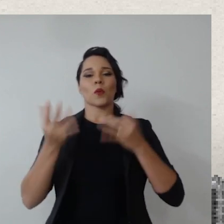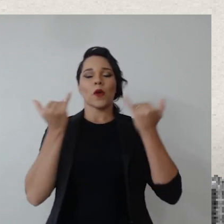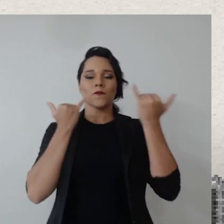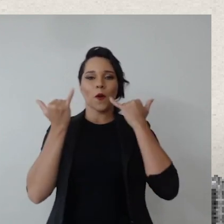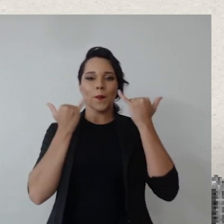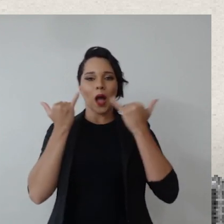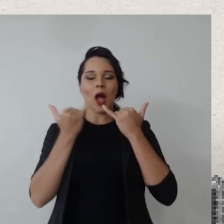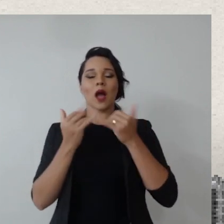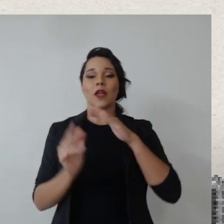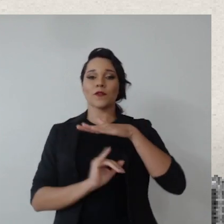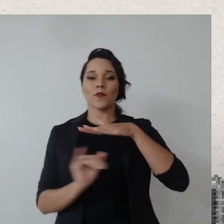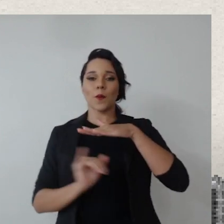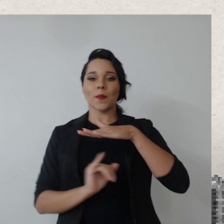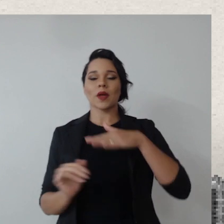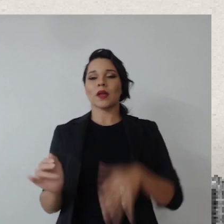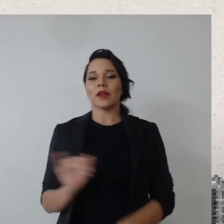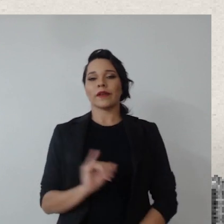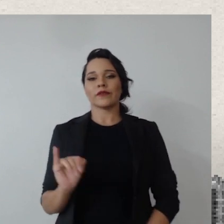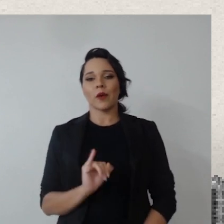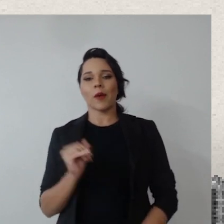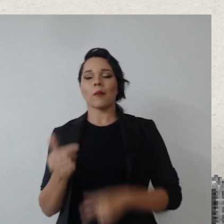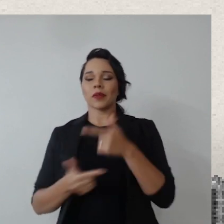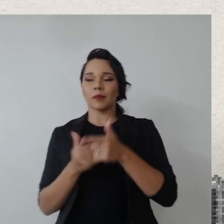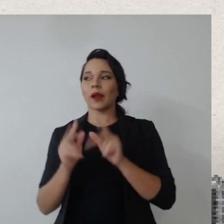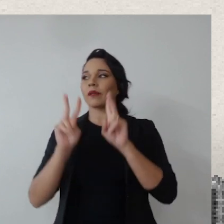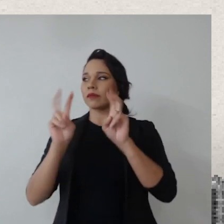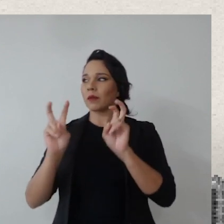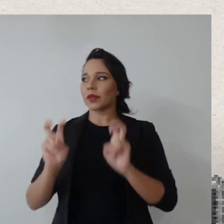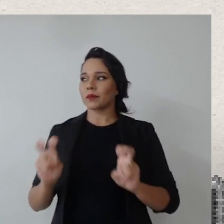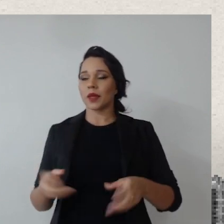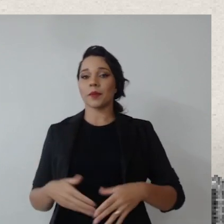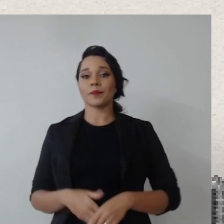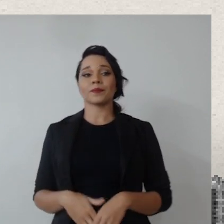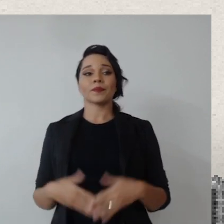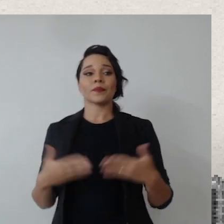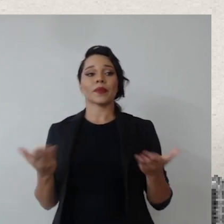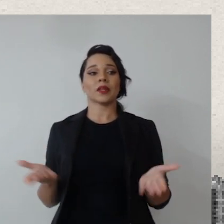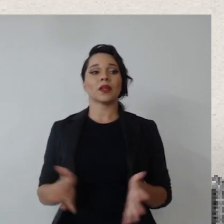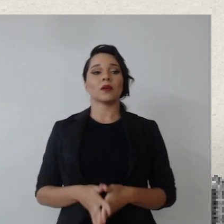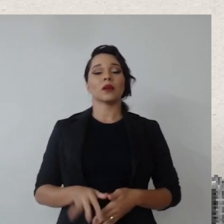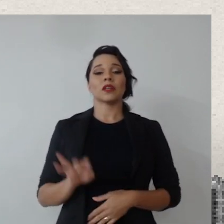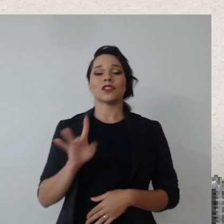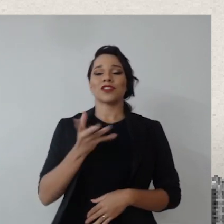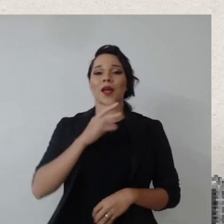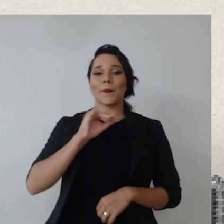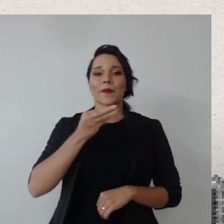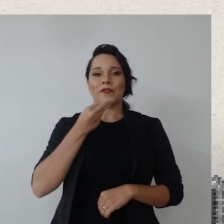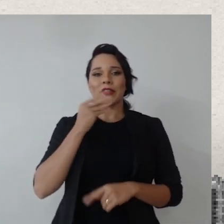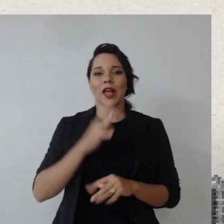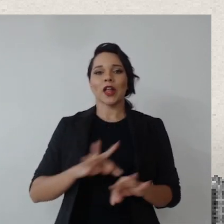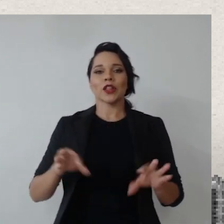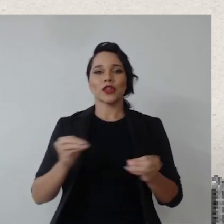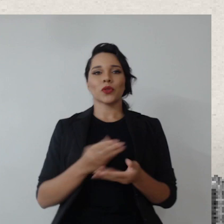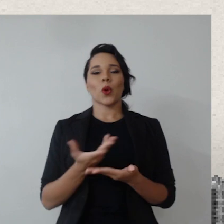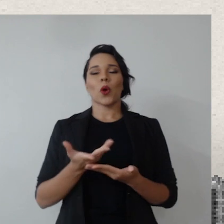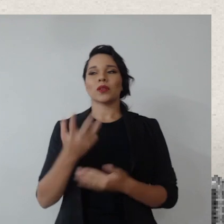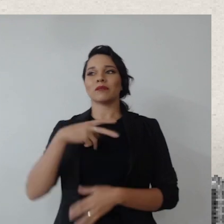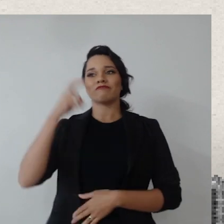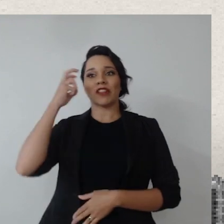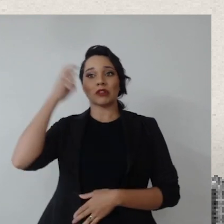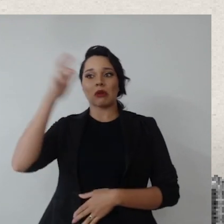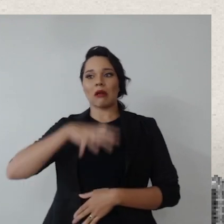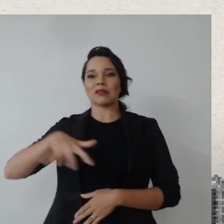grupo informal para trabalhar uma determinada temática, então assim, e procurando aproveitar todo o capital